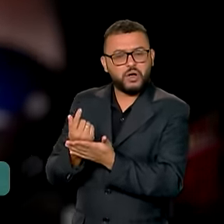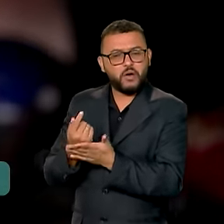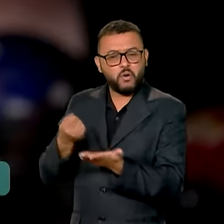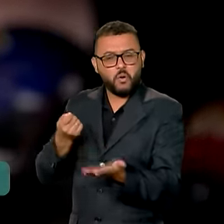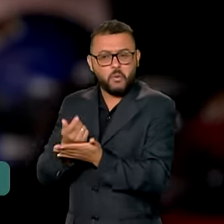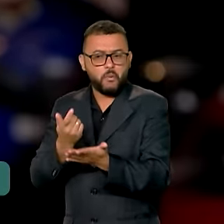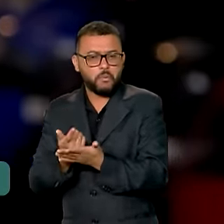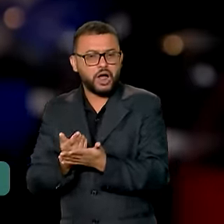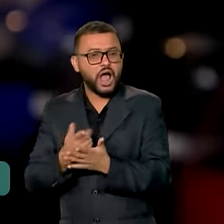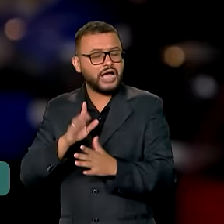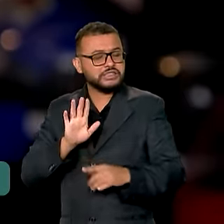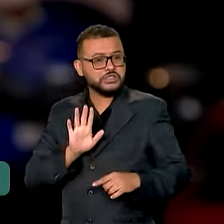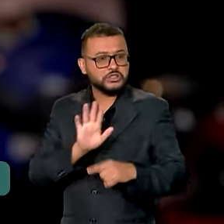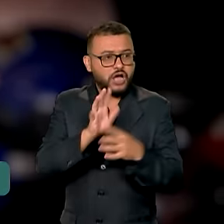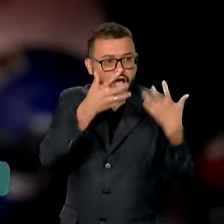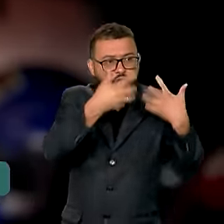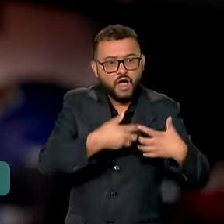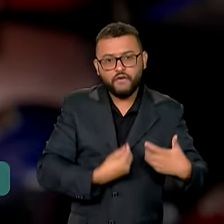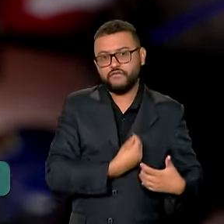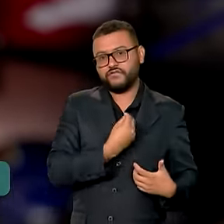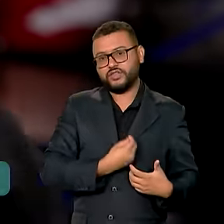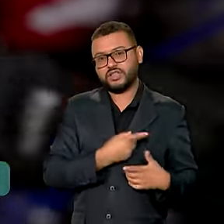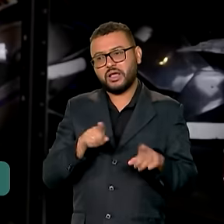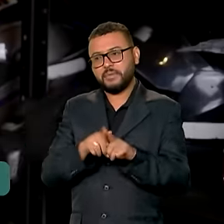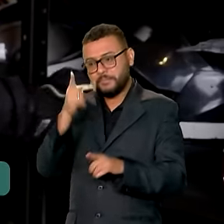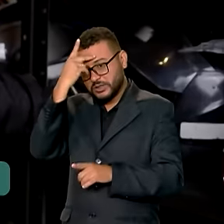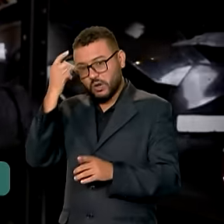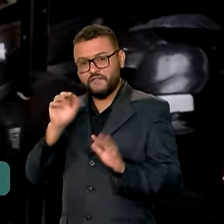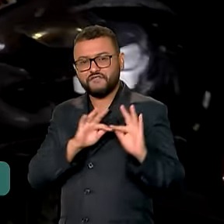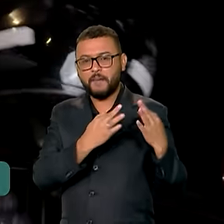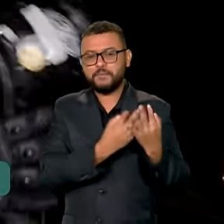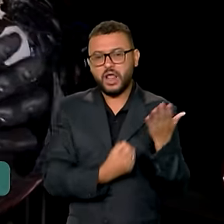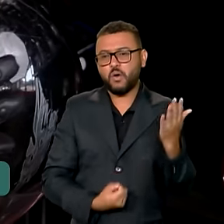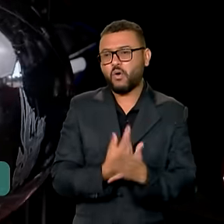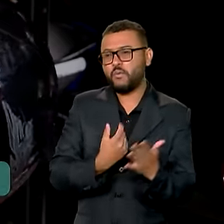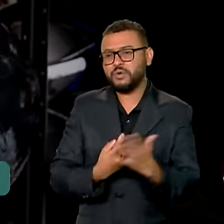o custo de vida e, consequentemente, o poder de compra das famílias.